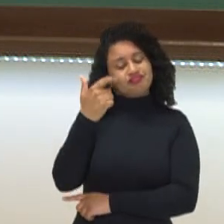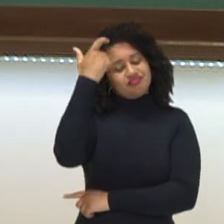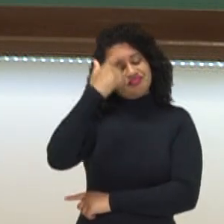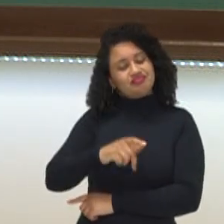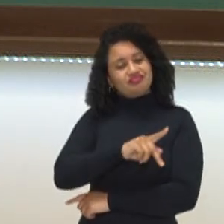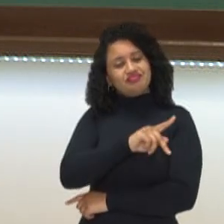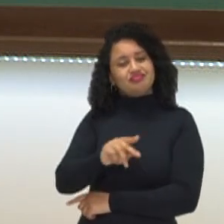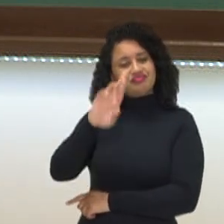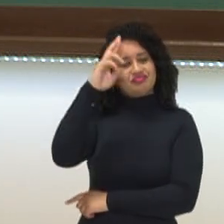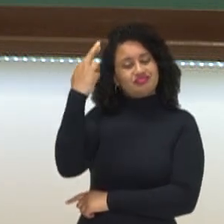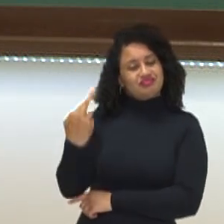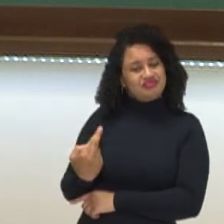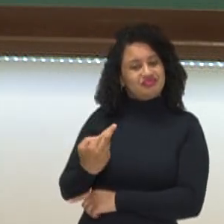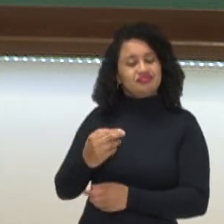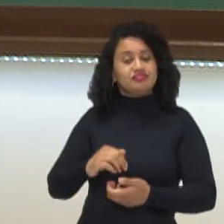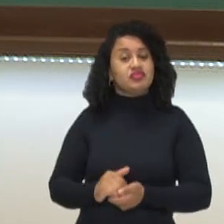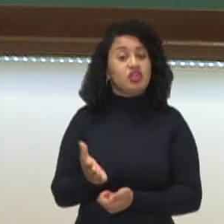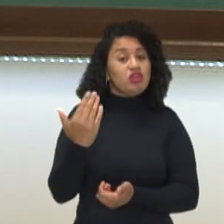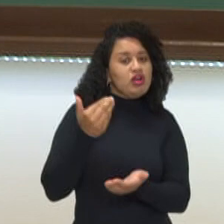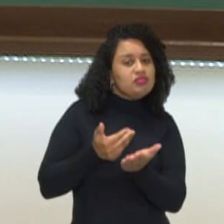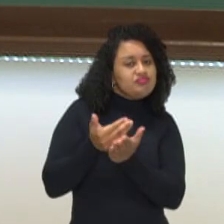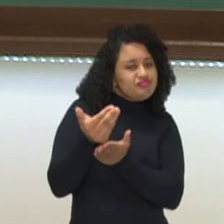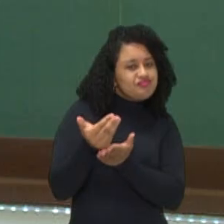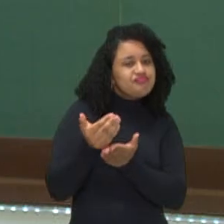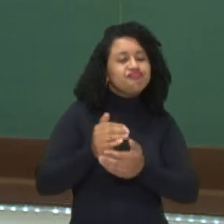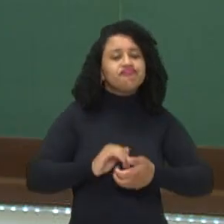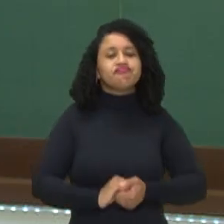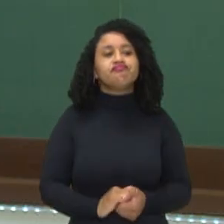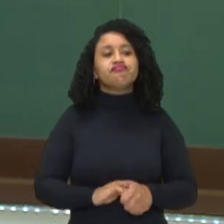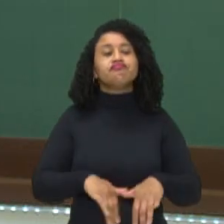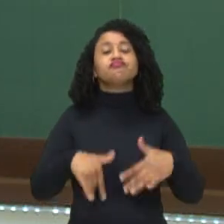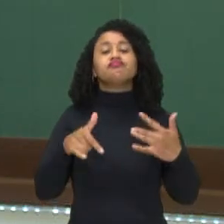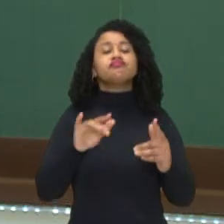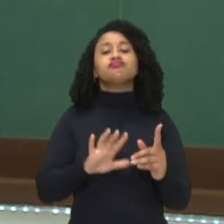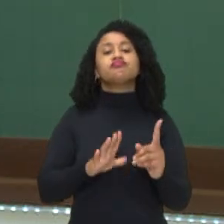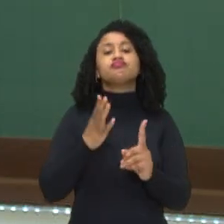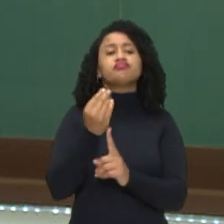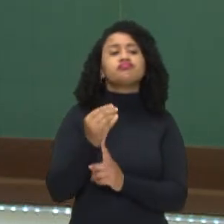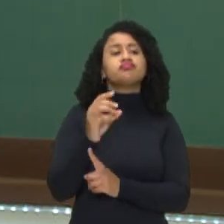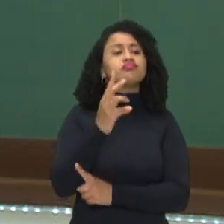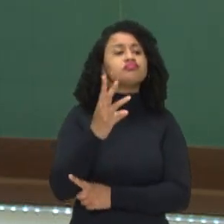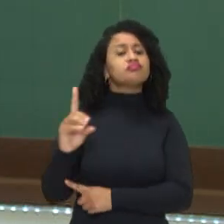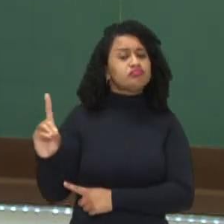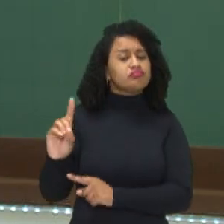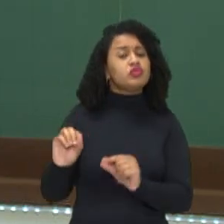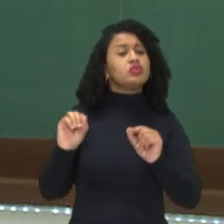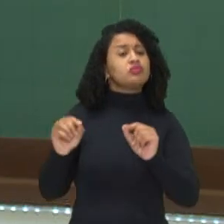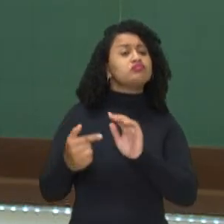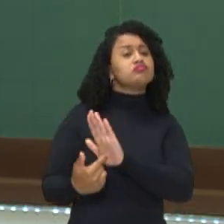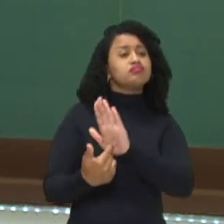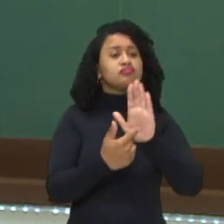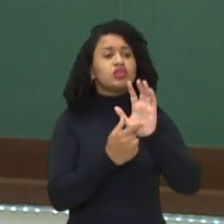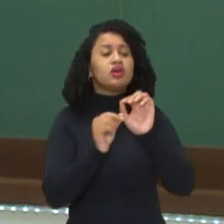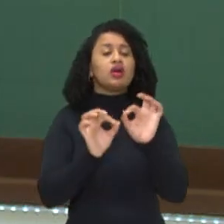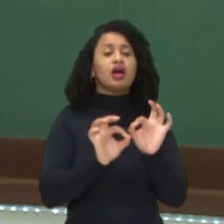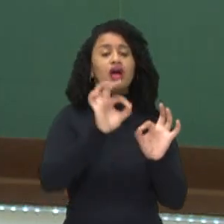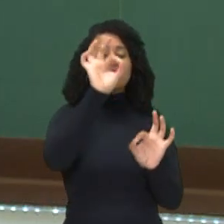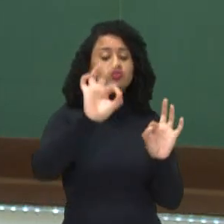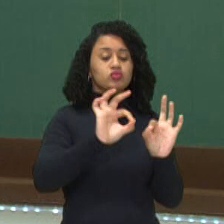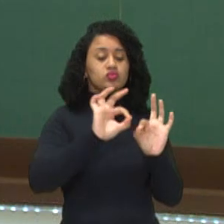Rutinei aqui com vocês. Vamos juntos? Então, arte tridimensional, né? Apresentar altura,